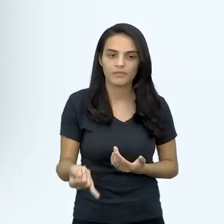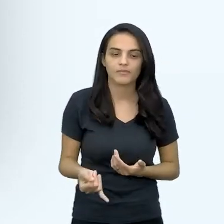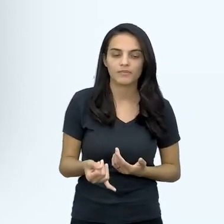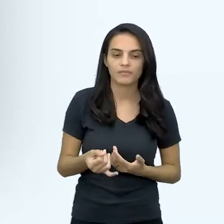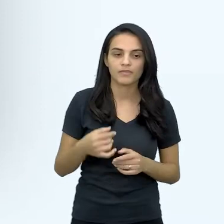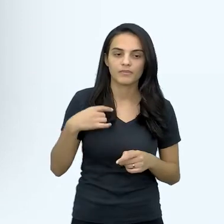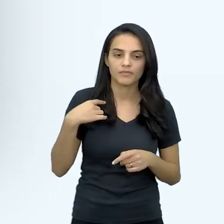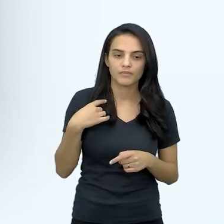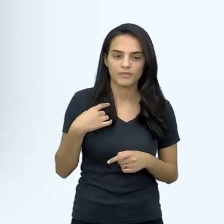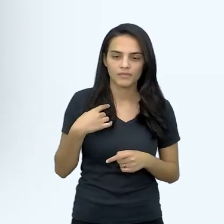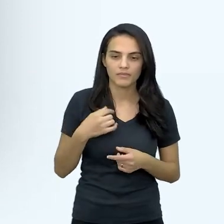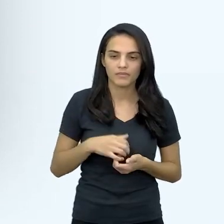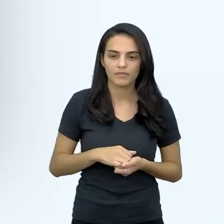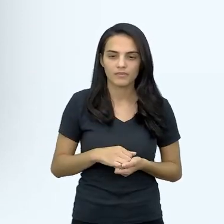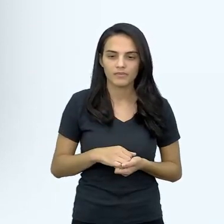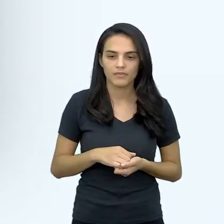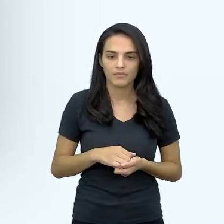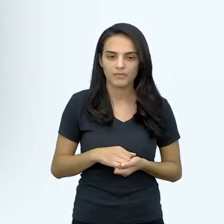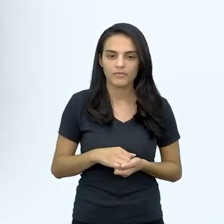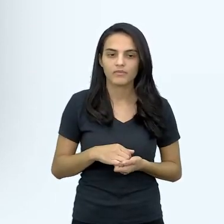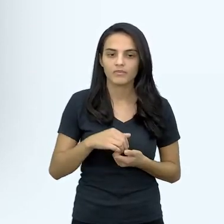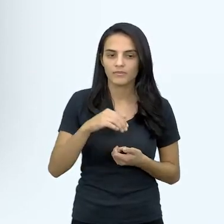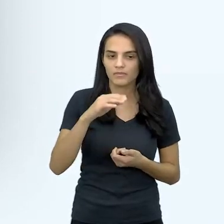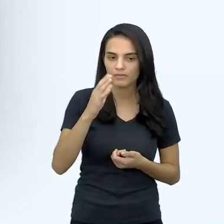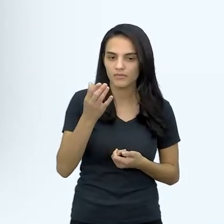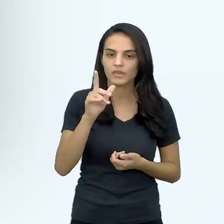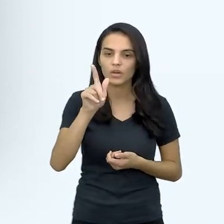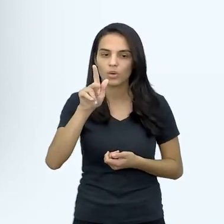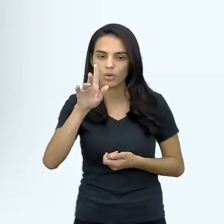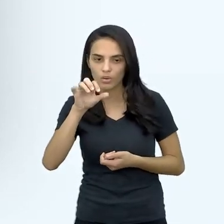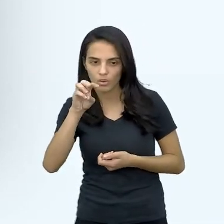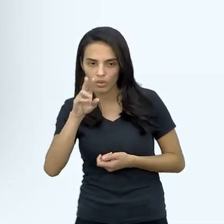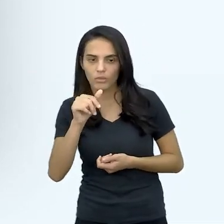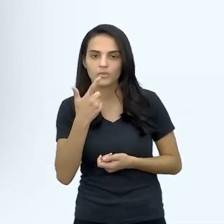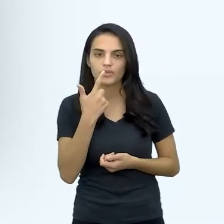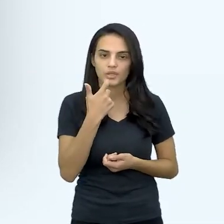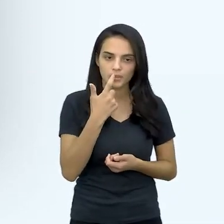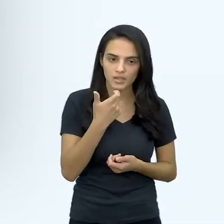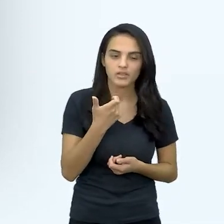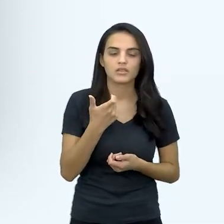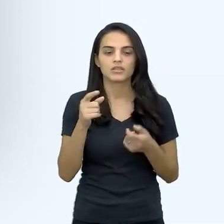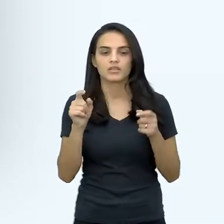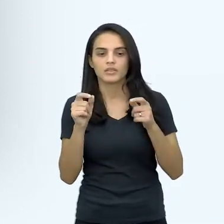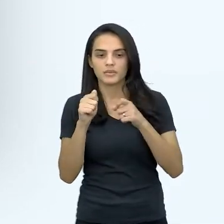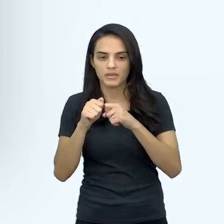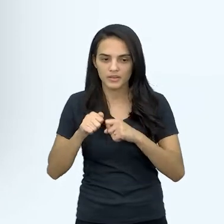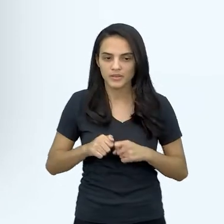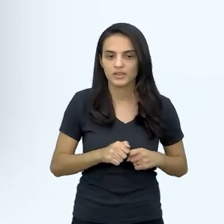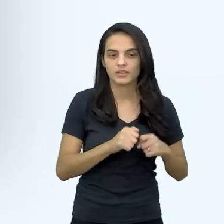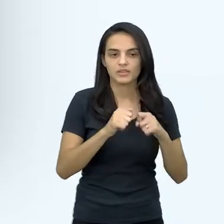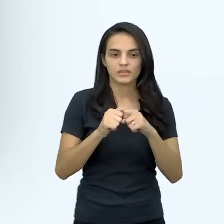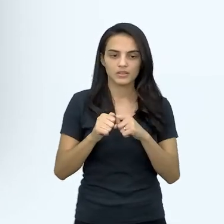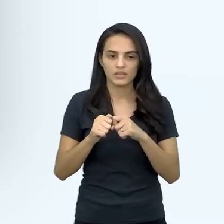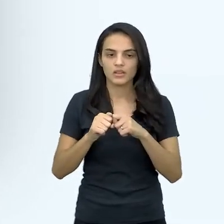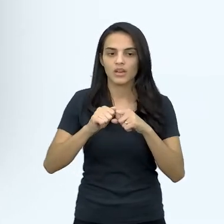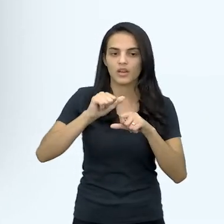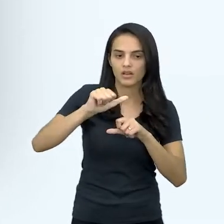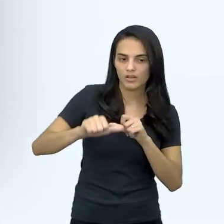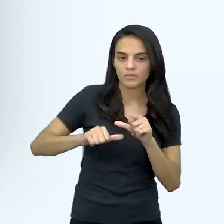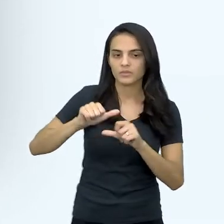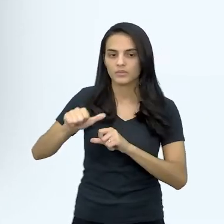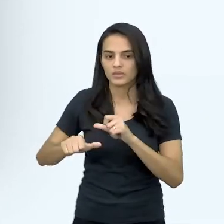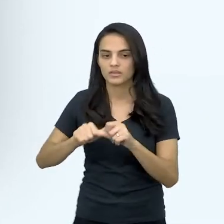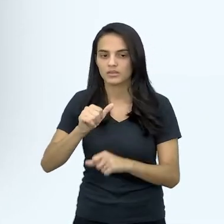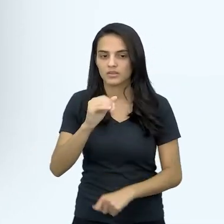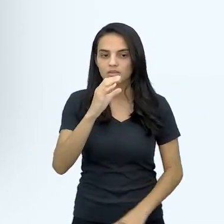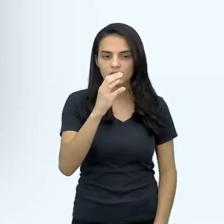de eletrócitos, nós falamos os glóbulos vermelhos, né, no sangue, né, para realizar justamente o transporte adequado